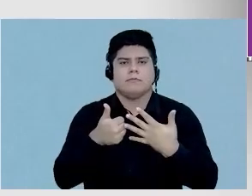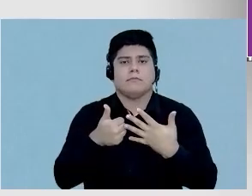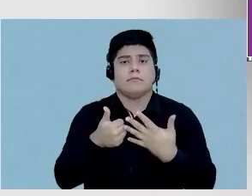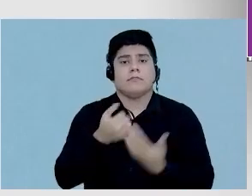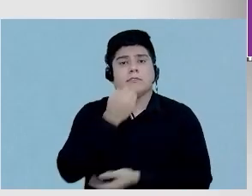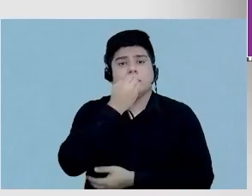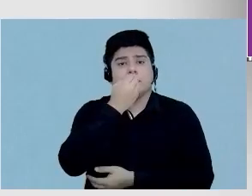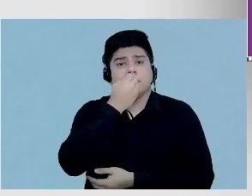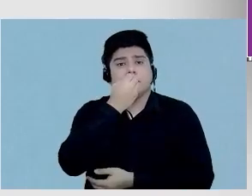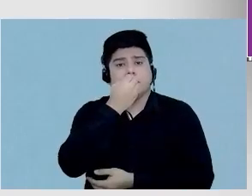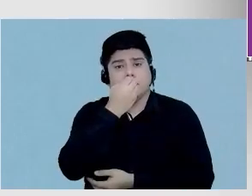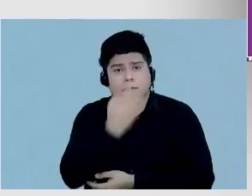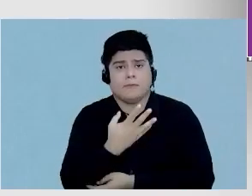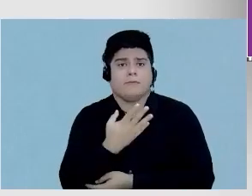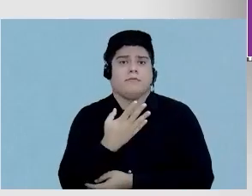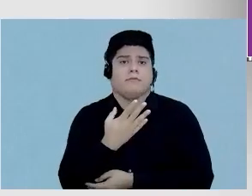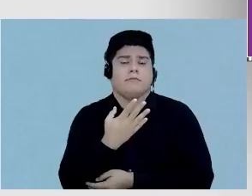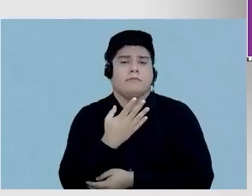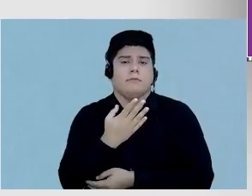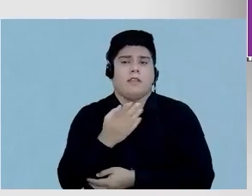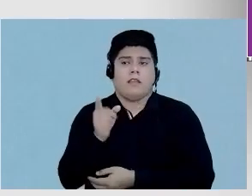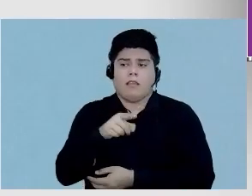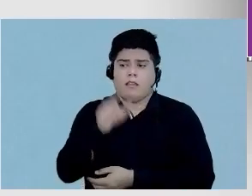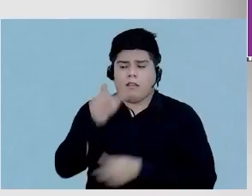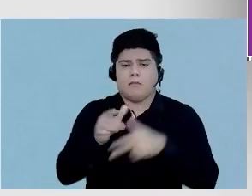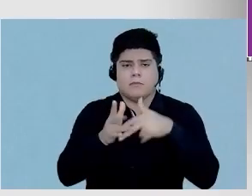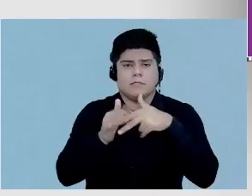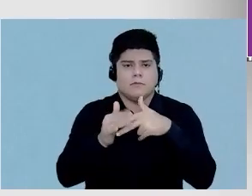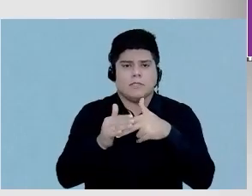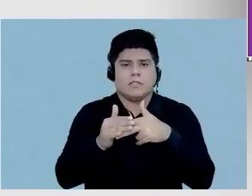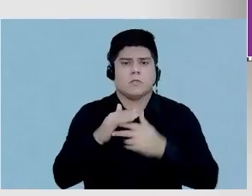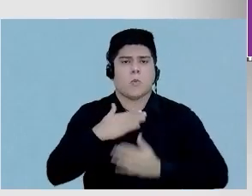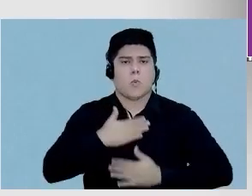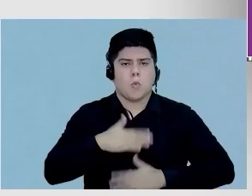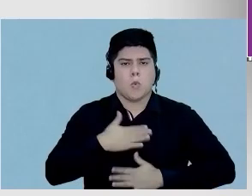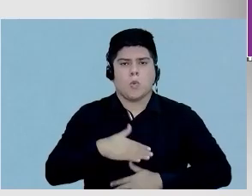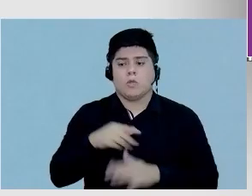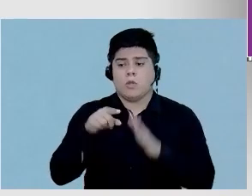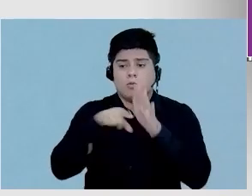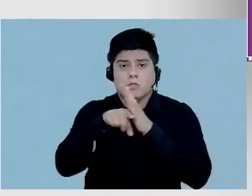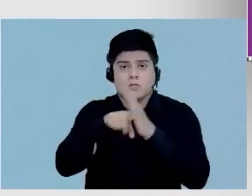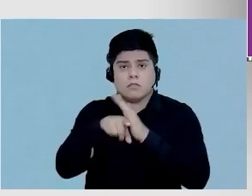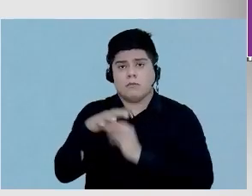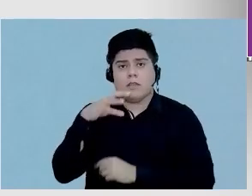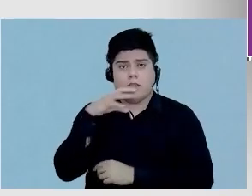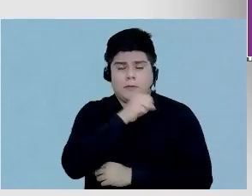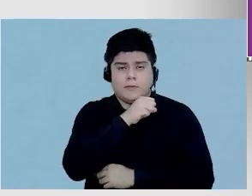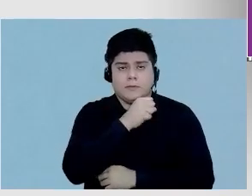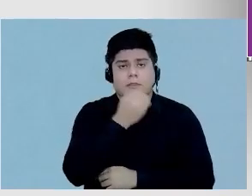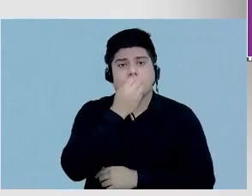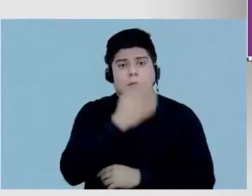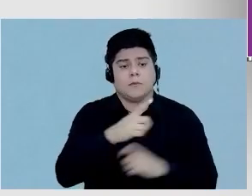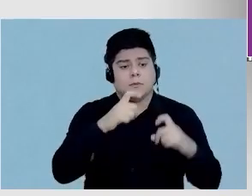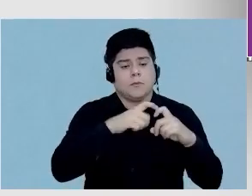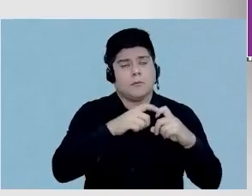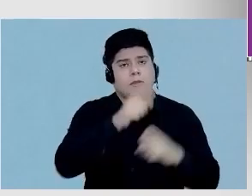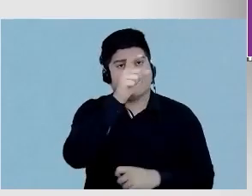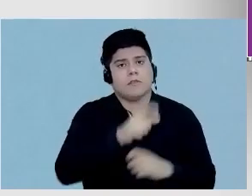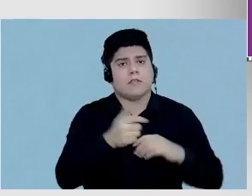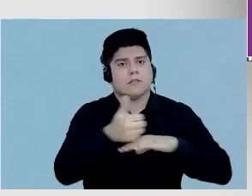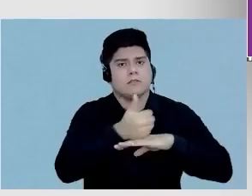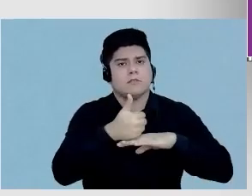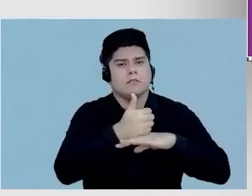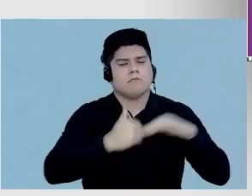o paciente. Ele tem conforto e o exame é rápido, né? É bom para o médico especialista nuclear, né? Ele vai trabalhar com a melhor